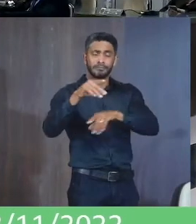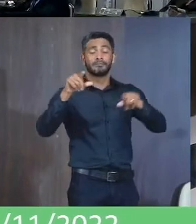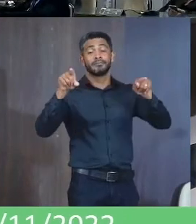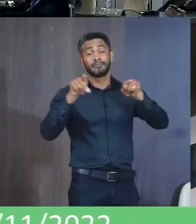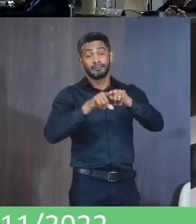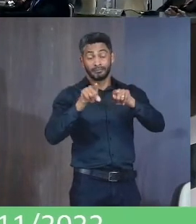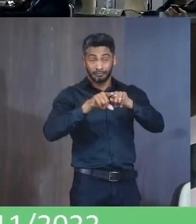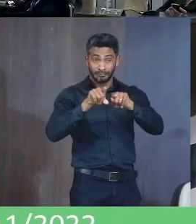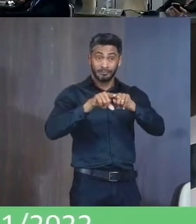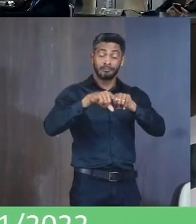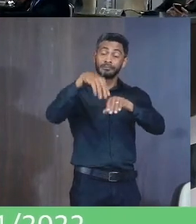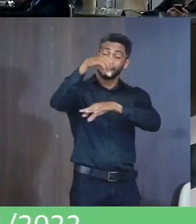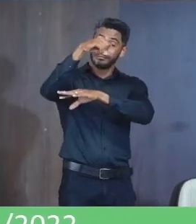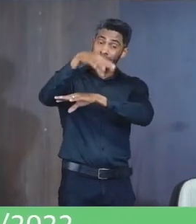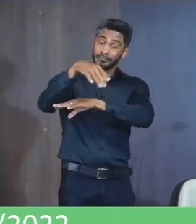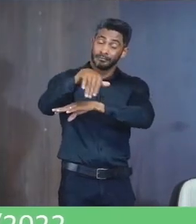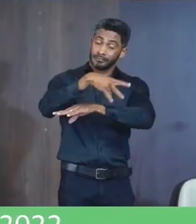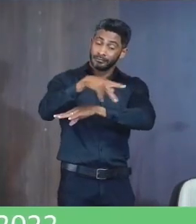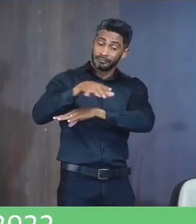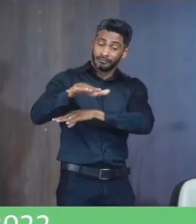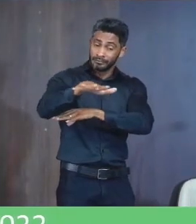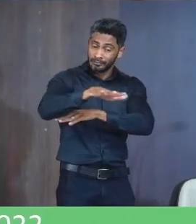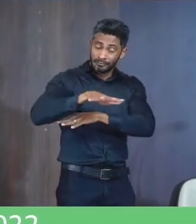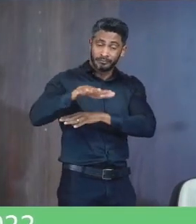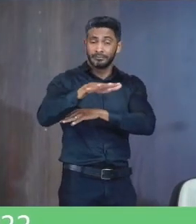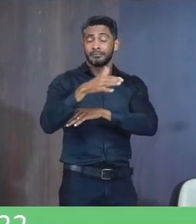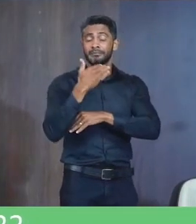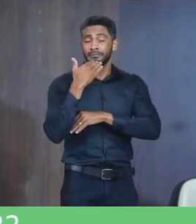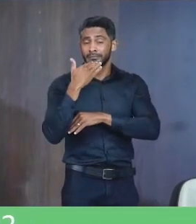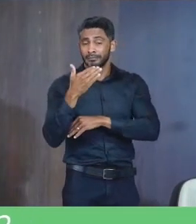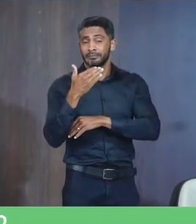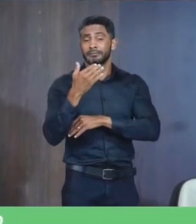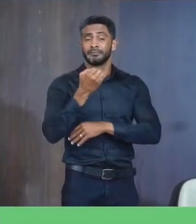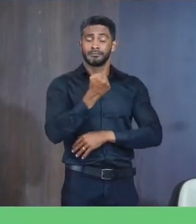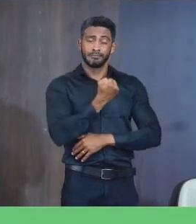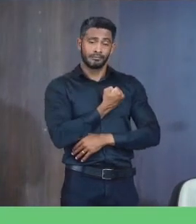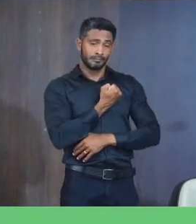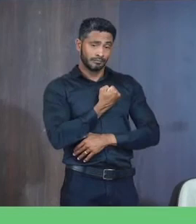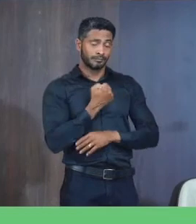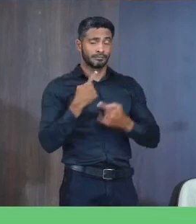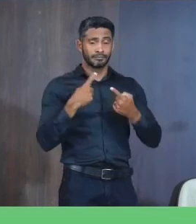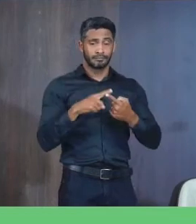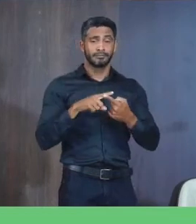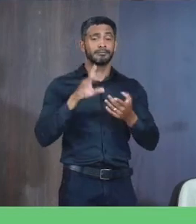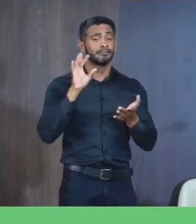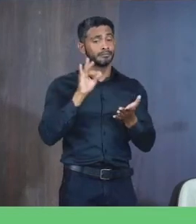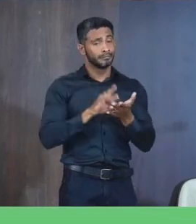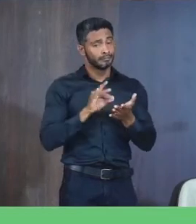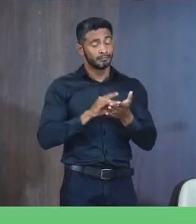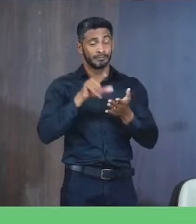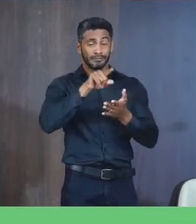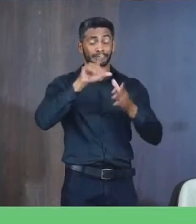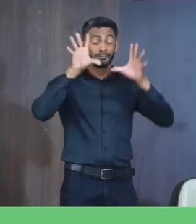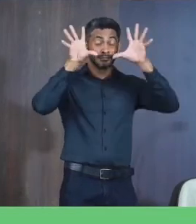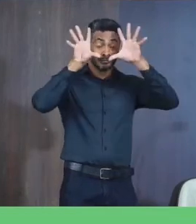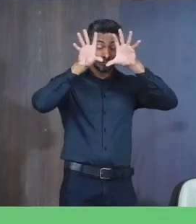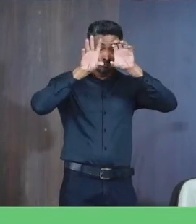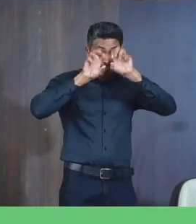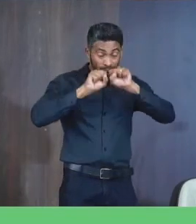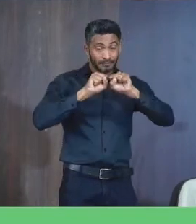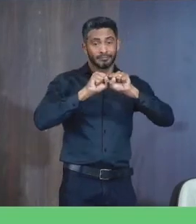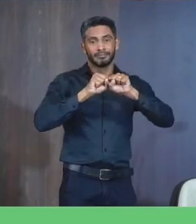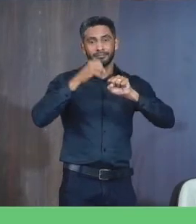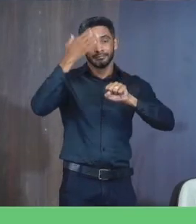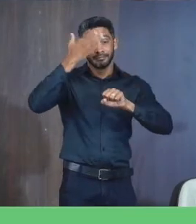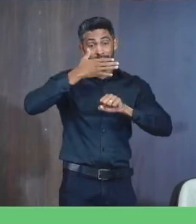Iluminação Nesse trecho Que eu pedi Dessa numeração Porque realmente Está escuro E